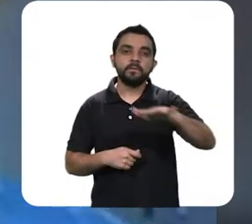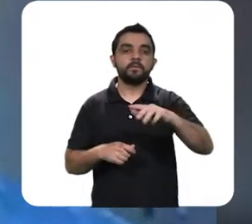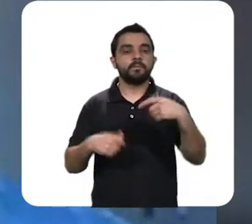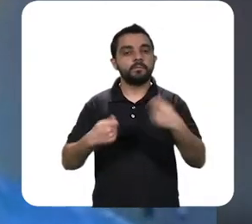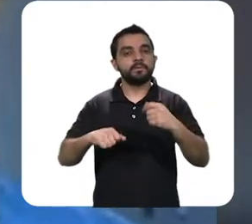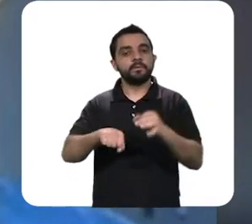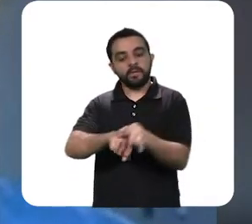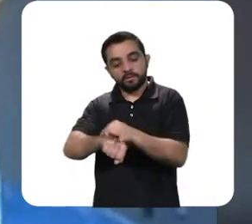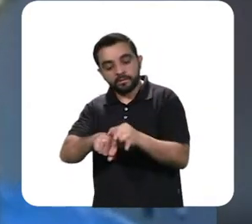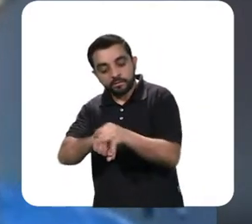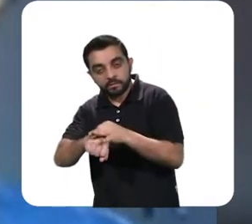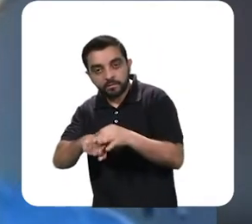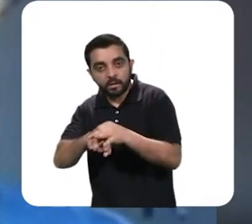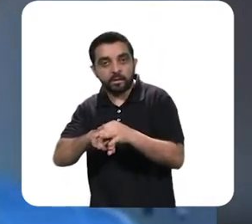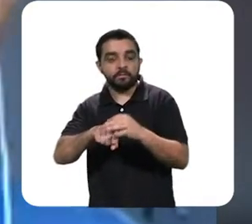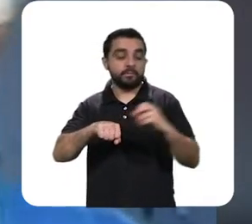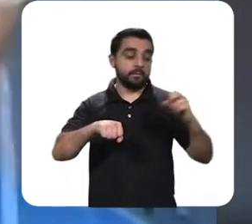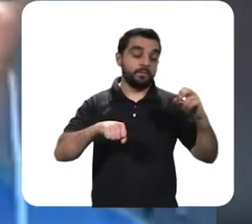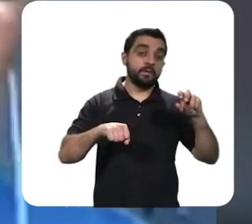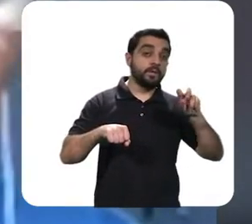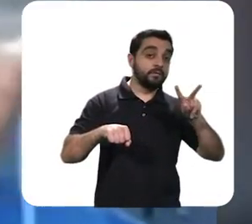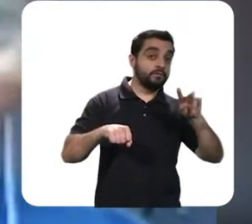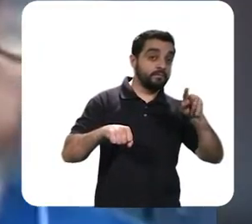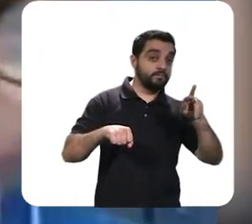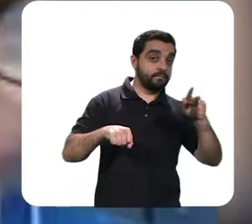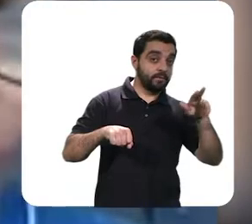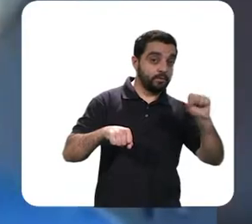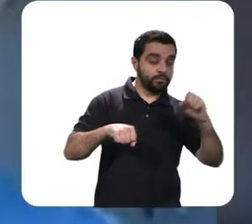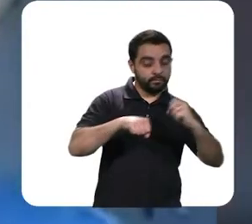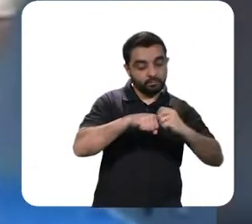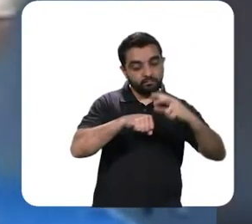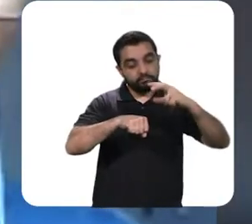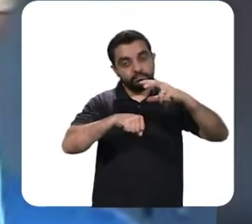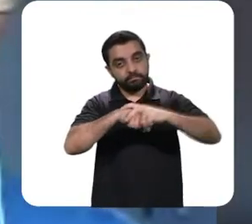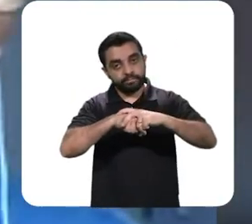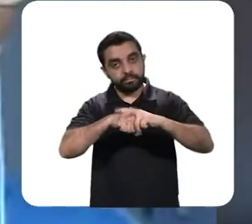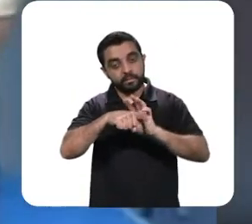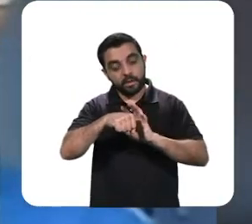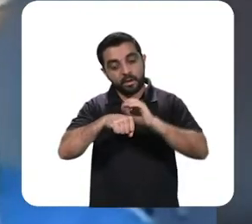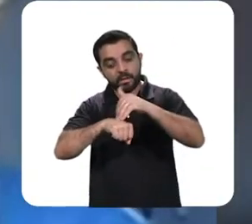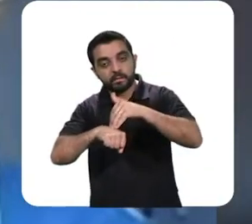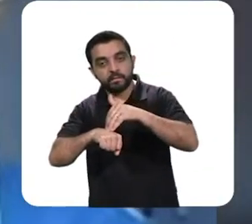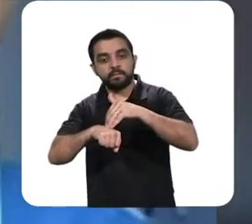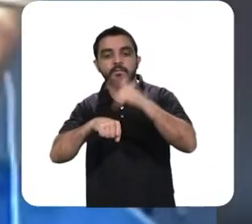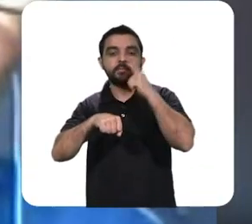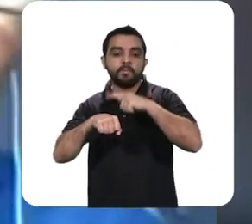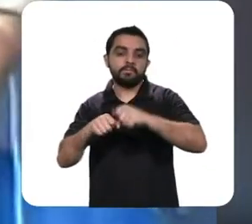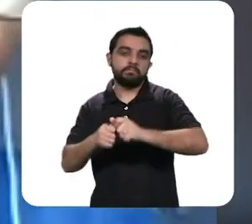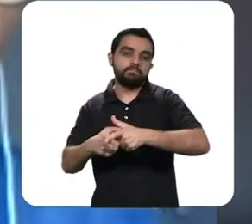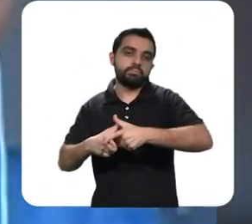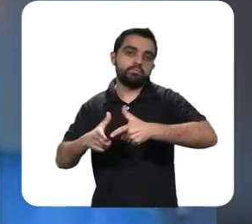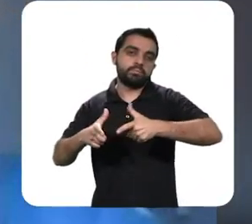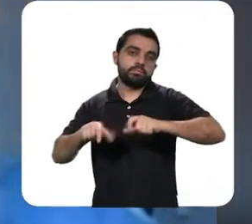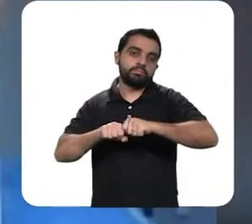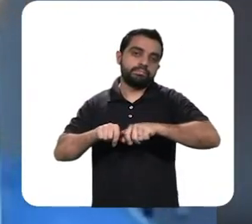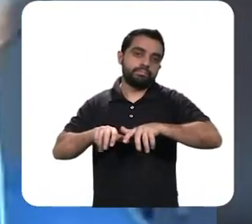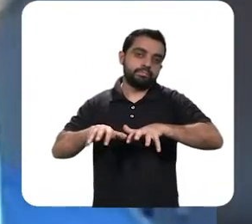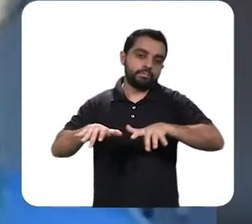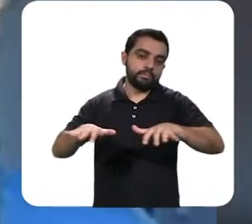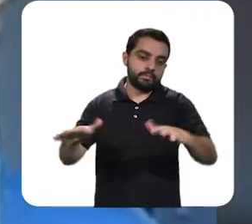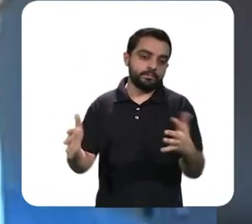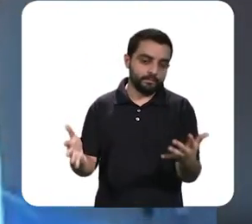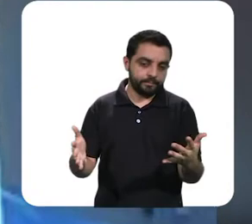dos outros vai destruir o DNA dos outros vai usar parte dele para produzir o seu próprio DNA e